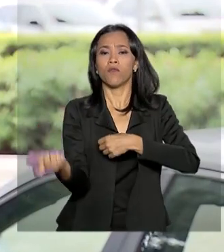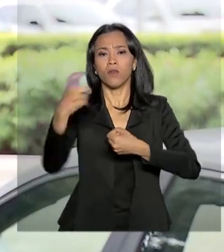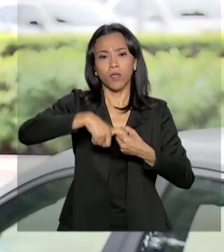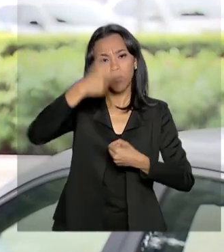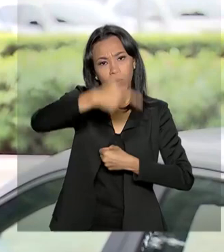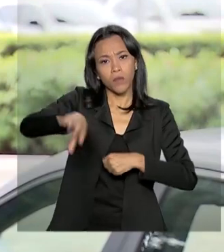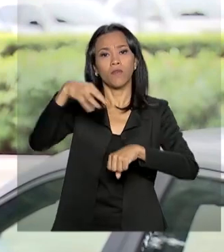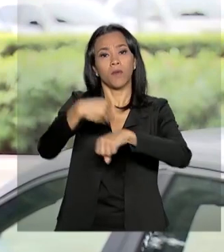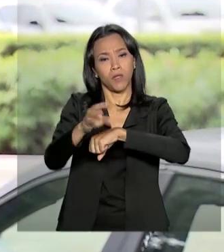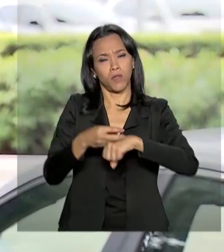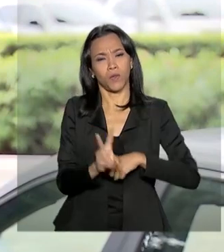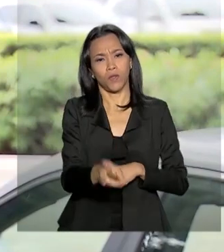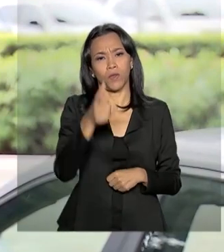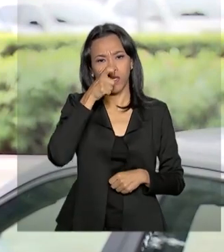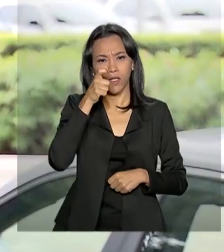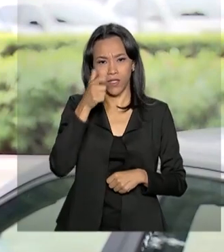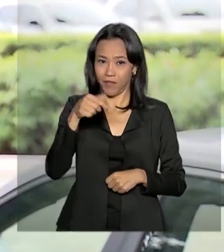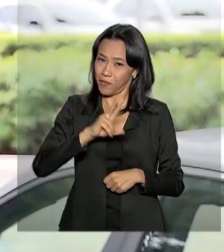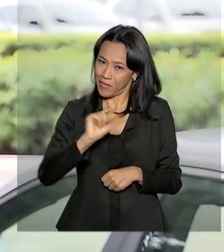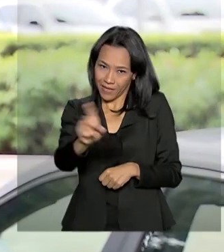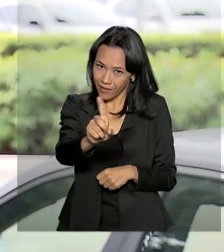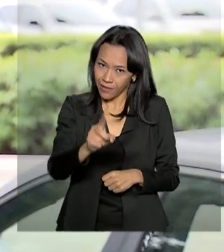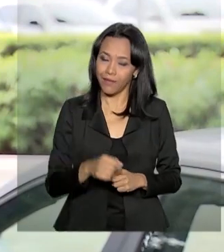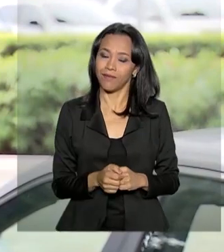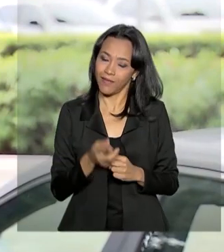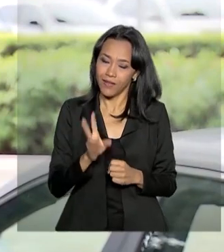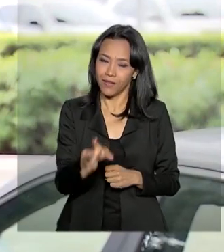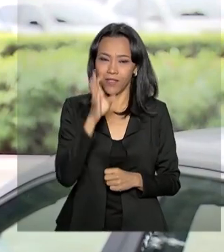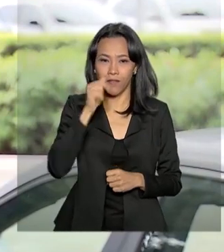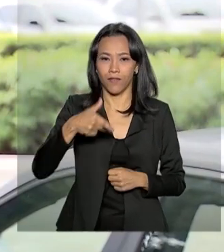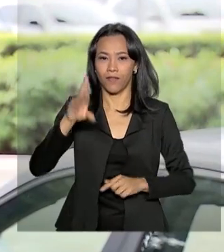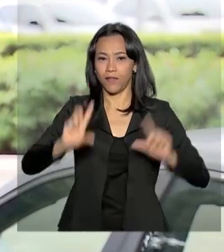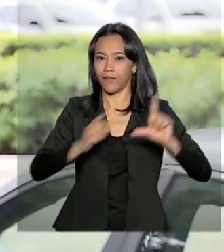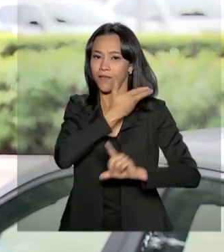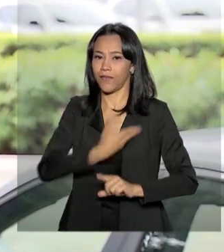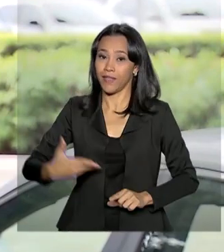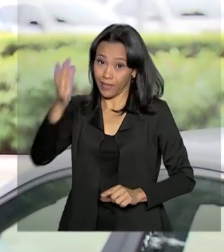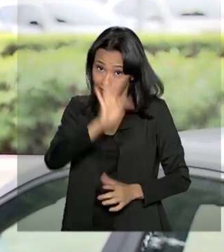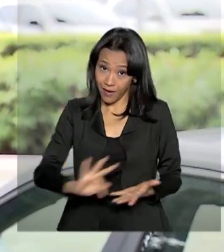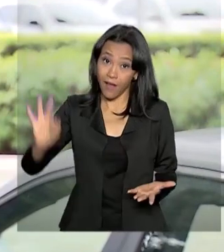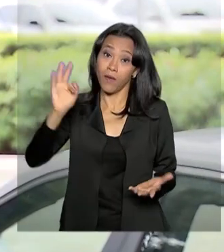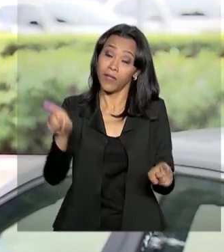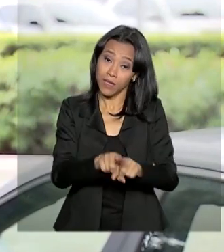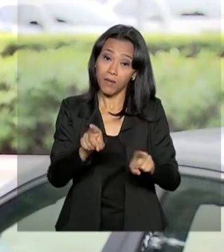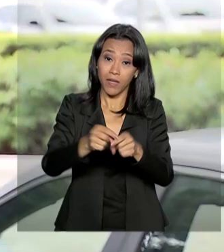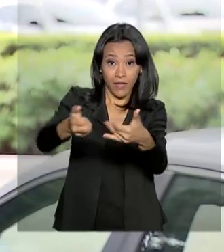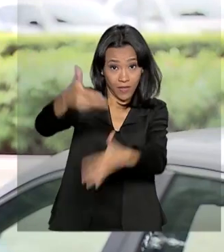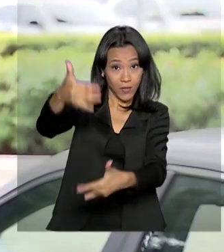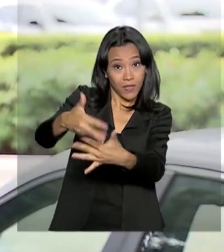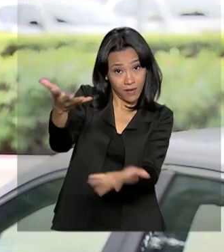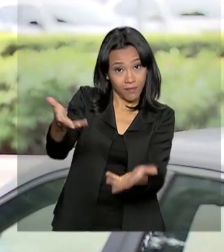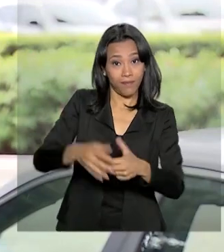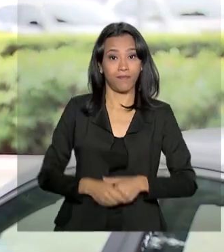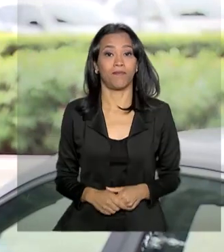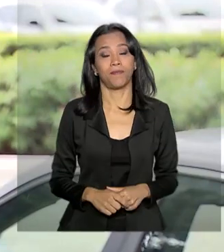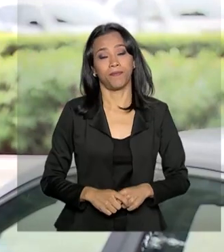informações. Continue com a gente, não saia daí na NBR e TV do Governo Federal e nas nossas redes sociais.